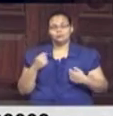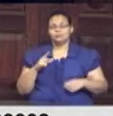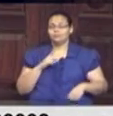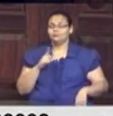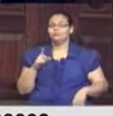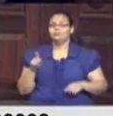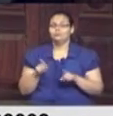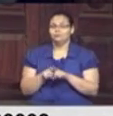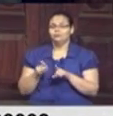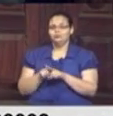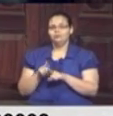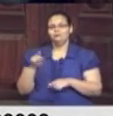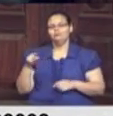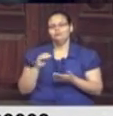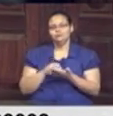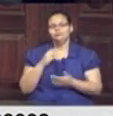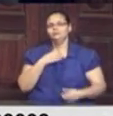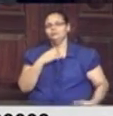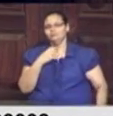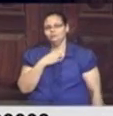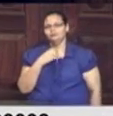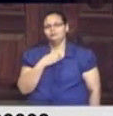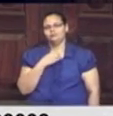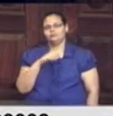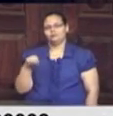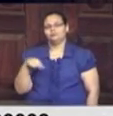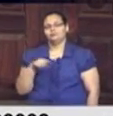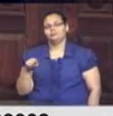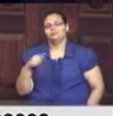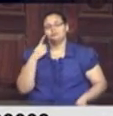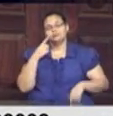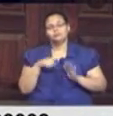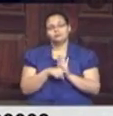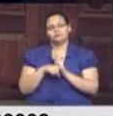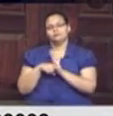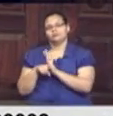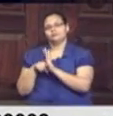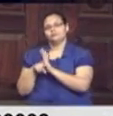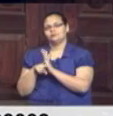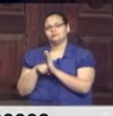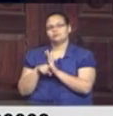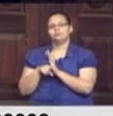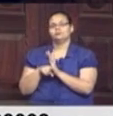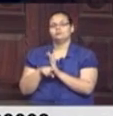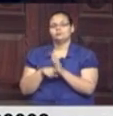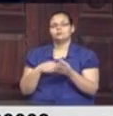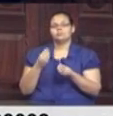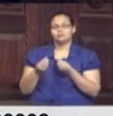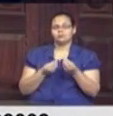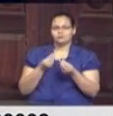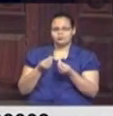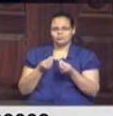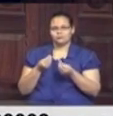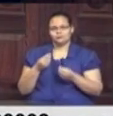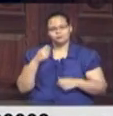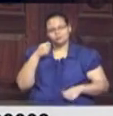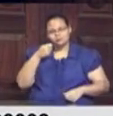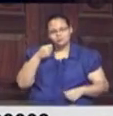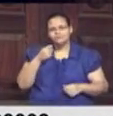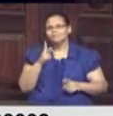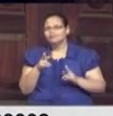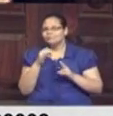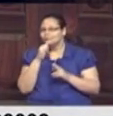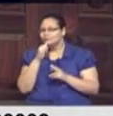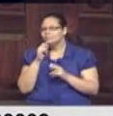com a falta dos sentimentos de você poder, exatamente, analisar uma situação com recorte com a lupa necessária. Não é justo